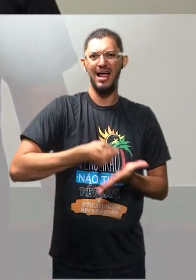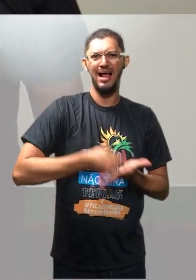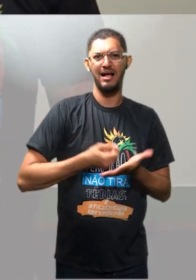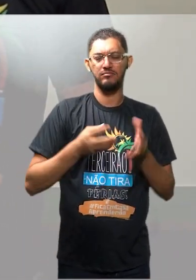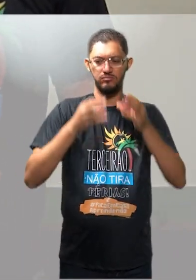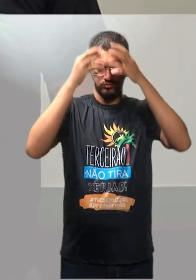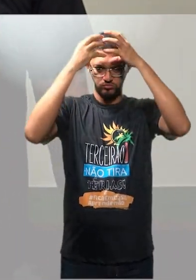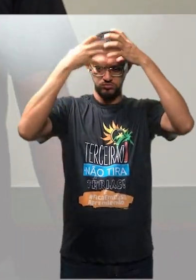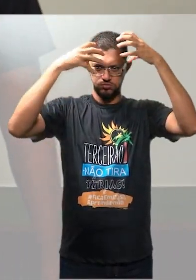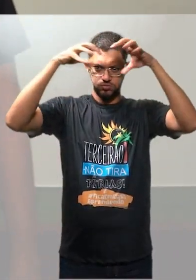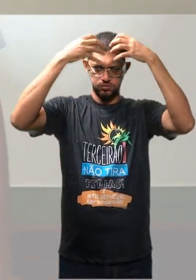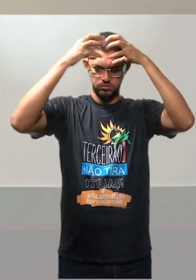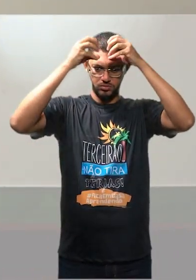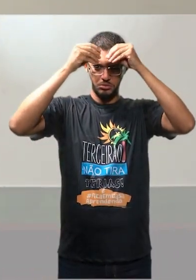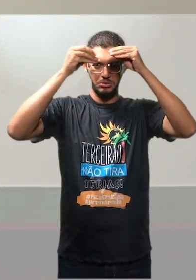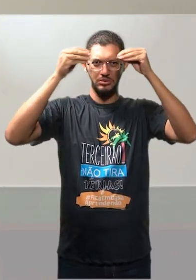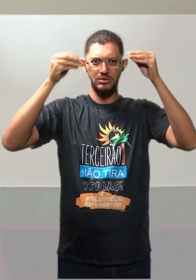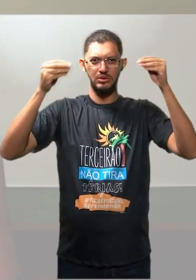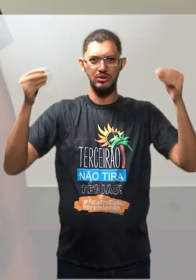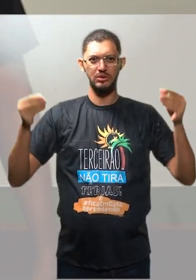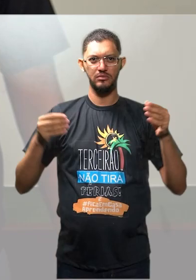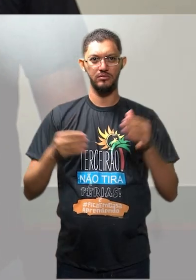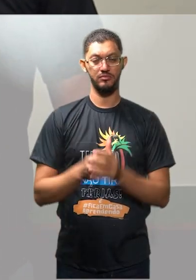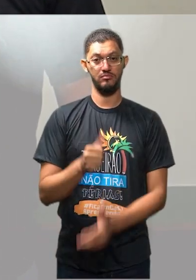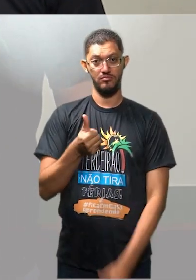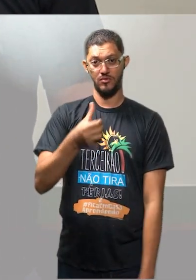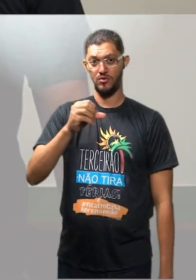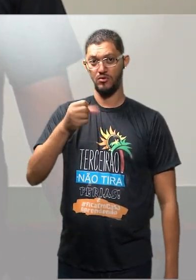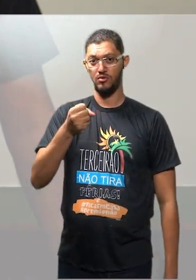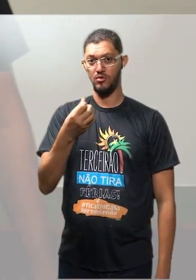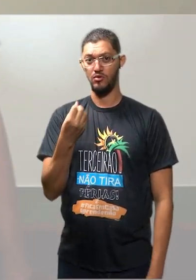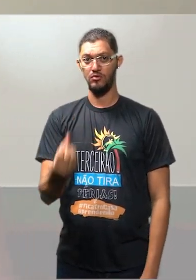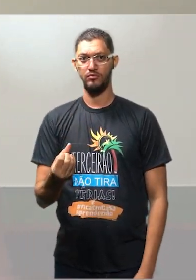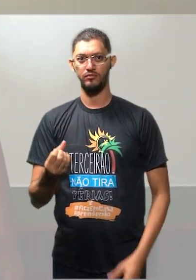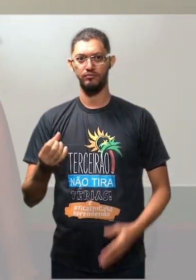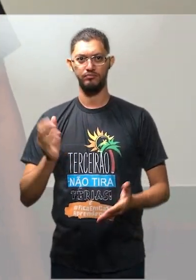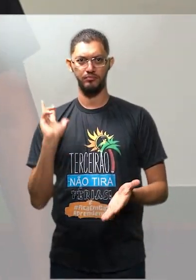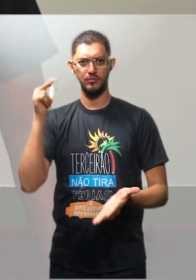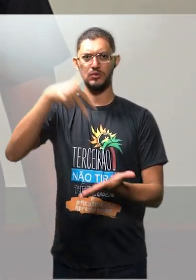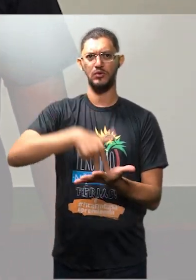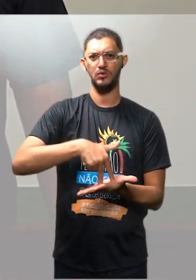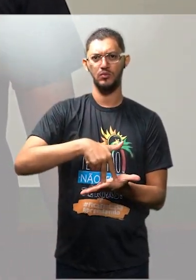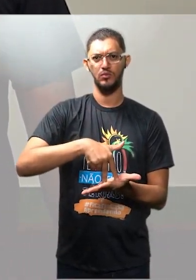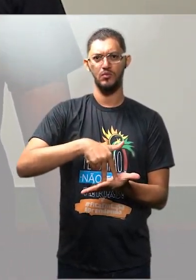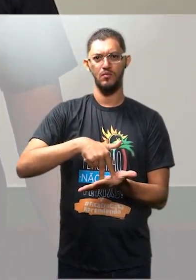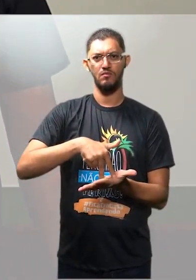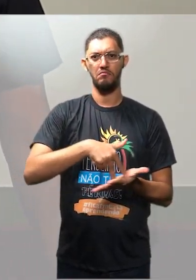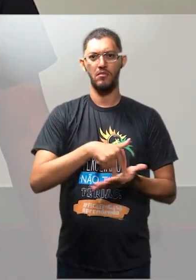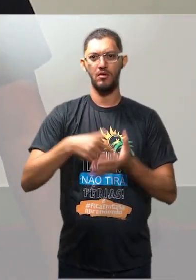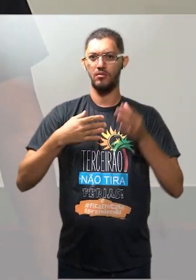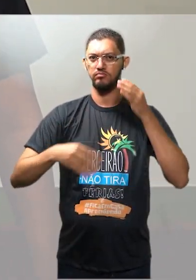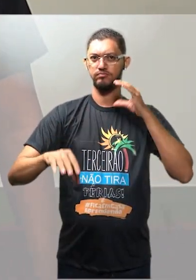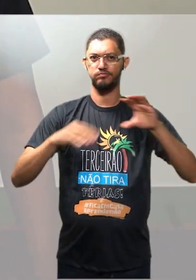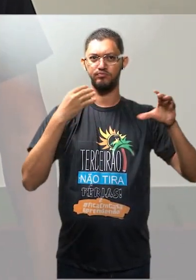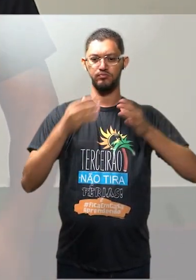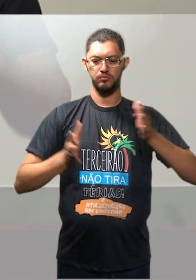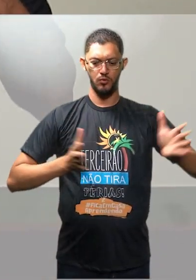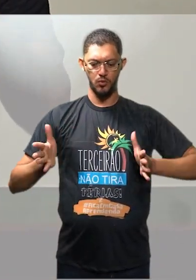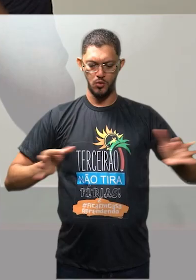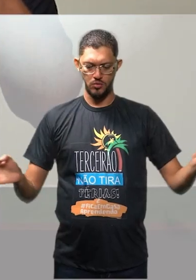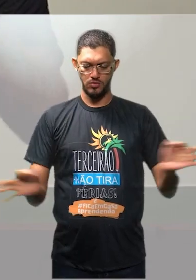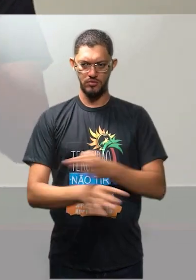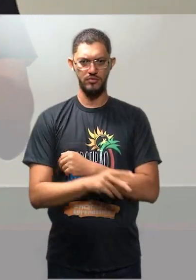encefálica Em 86 ele subiu e cantou no Mineirinho ao final do regime militar